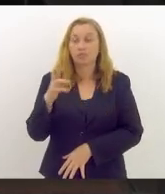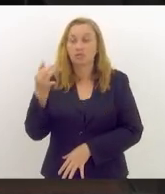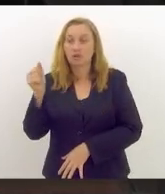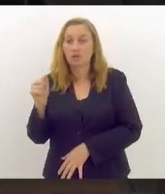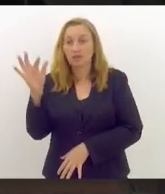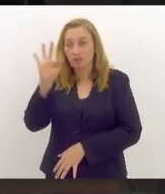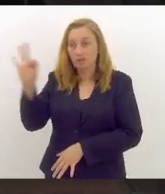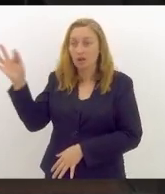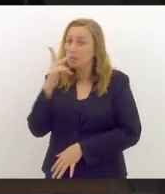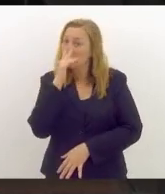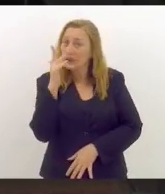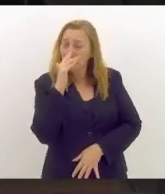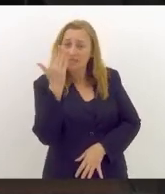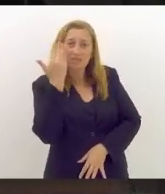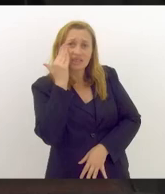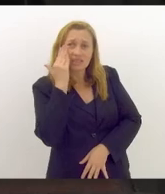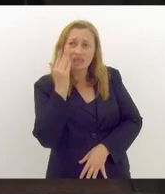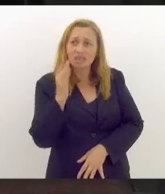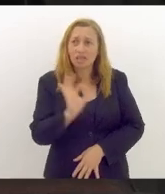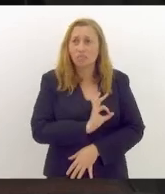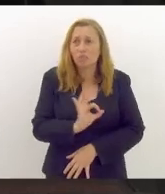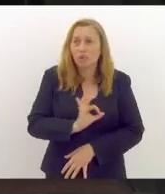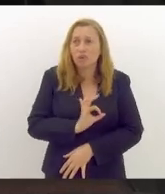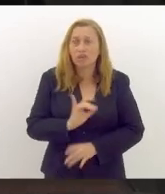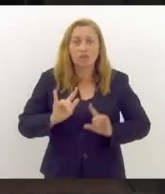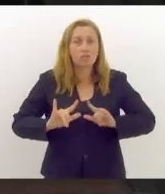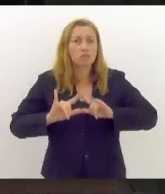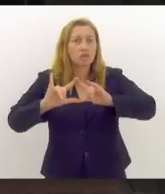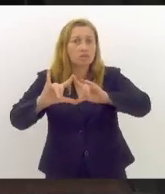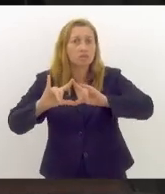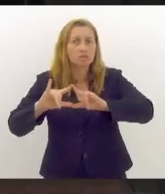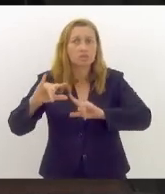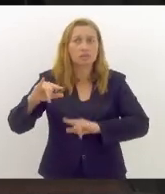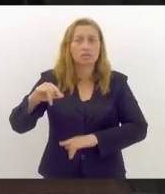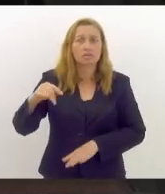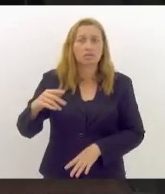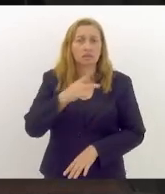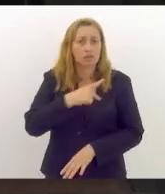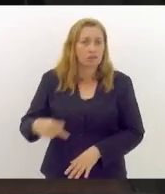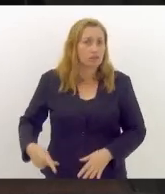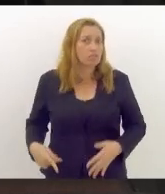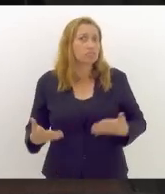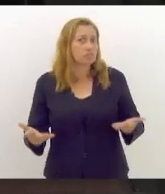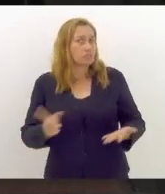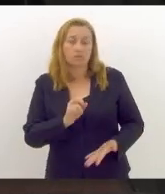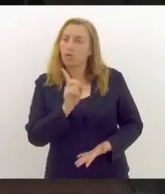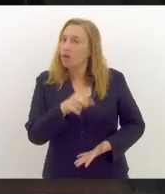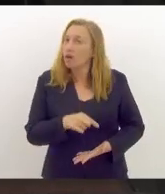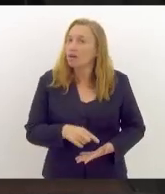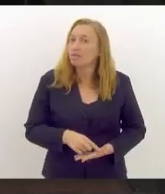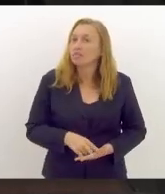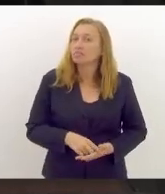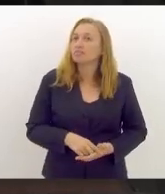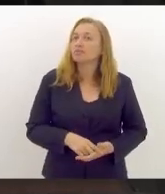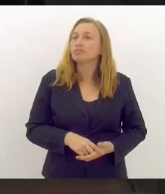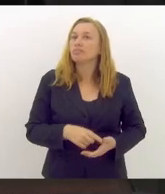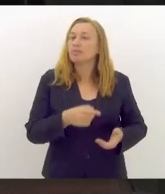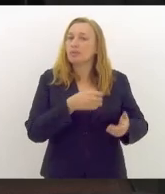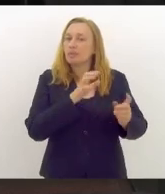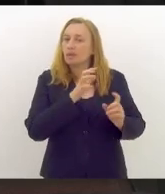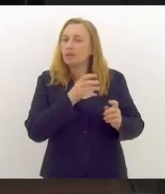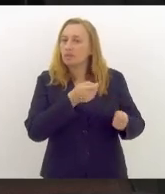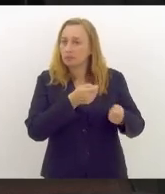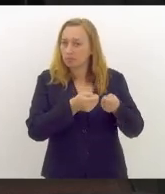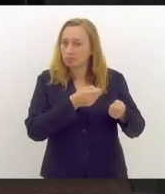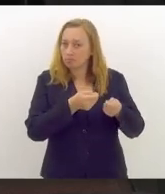que a Polícia Rodoviária Federal é uma milícia presidencial, quando não é. Ele está maculando, inclusive,